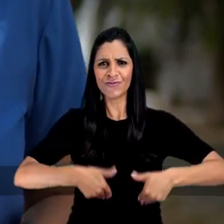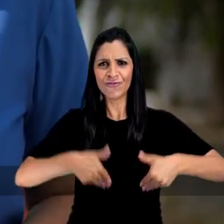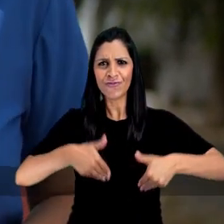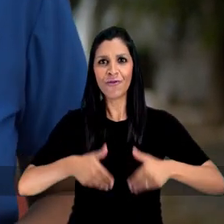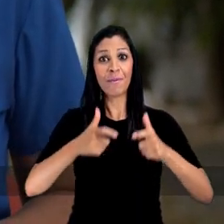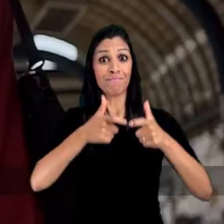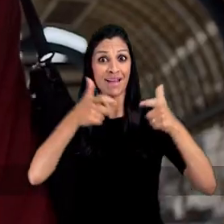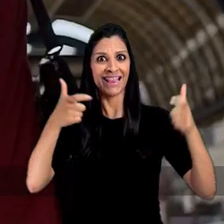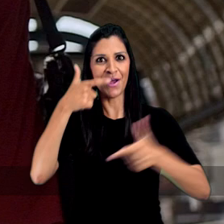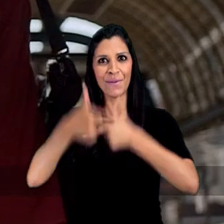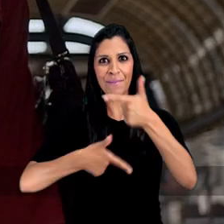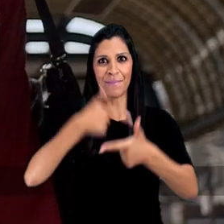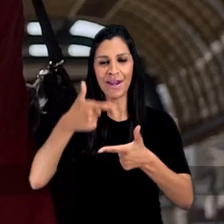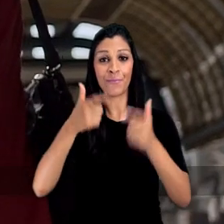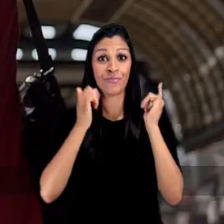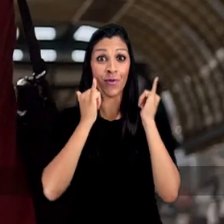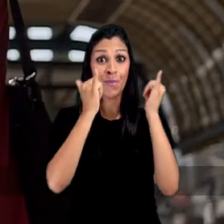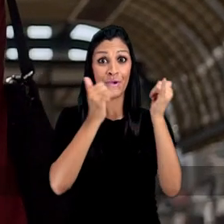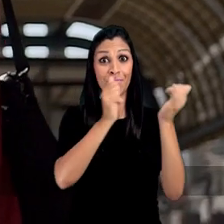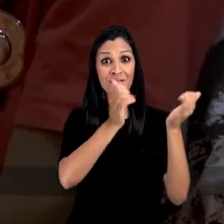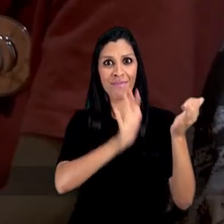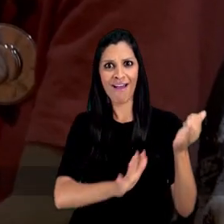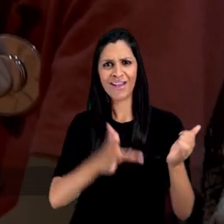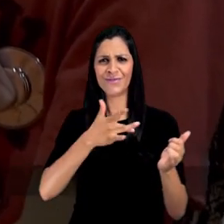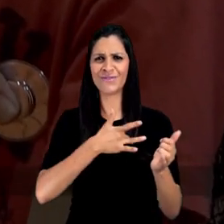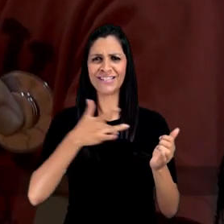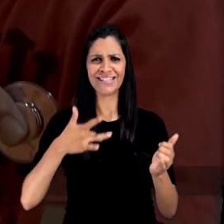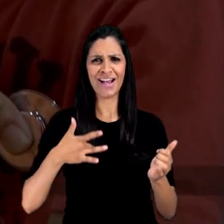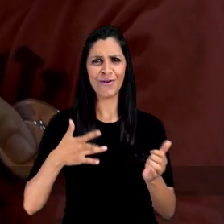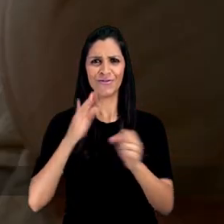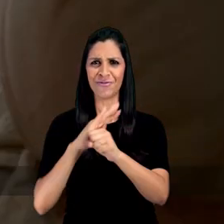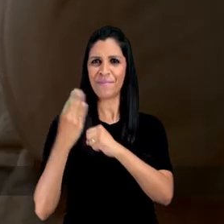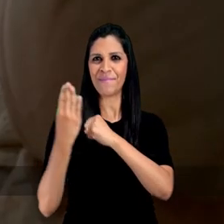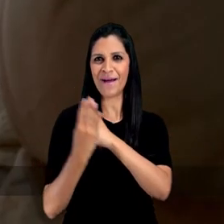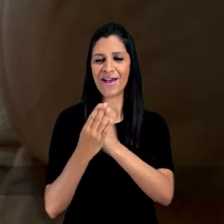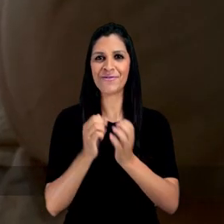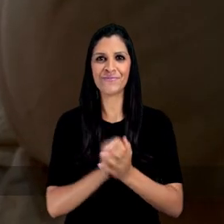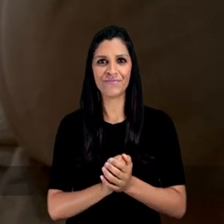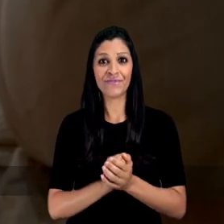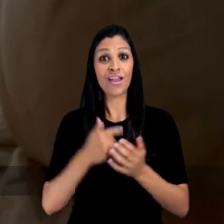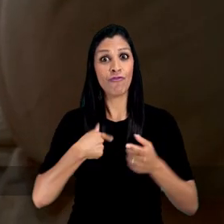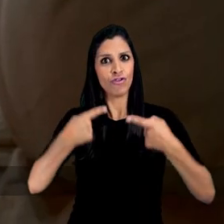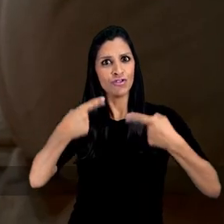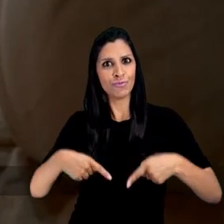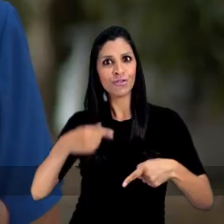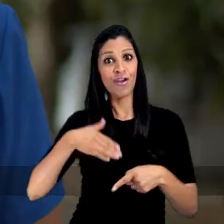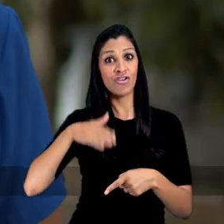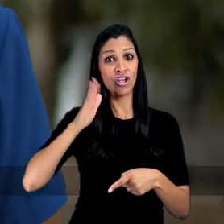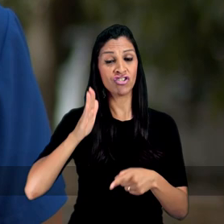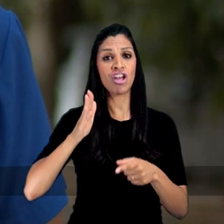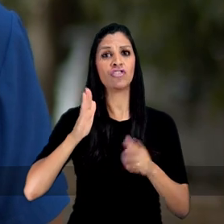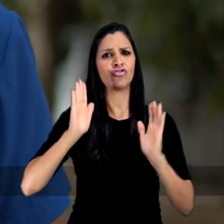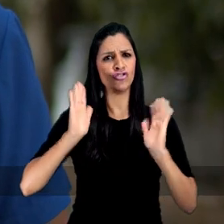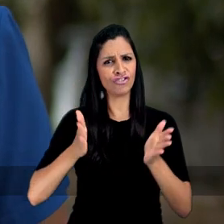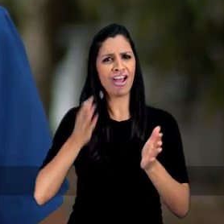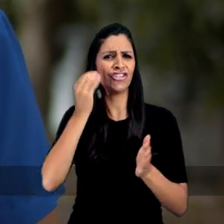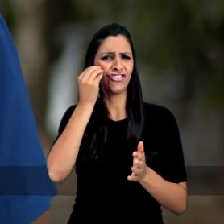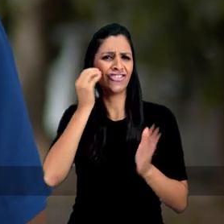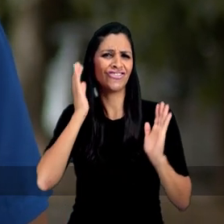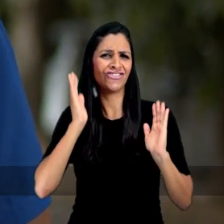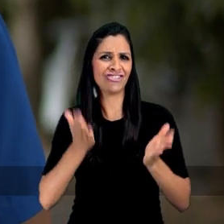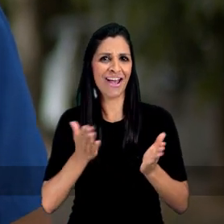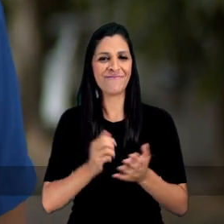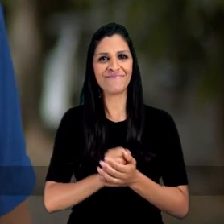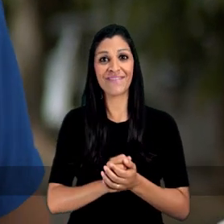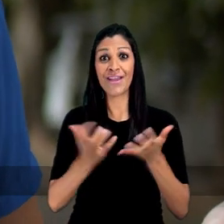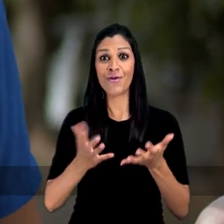fome e mais empregos, com ônibus mais barato e saúde bairro a bairro. Vou disputar a eleição com um candidato que já teve